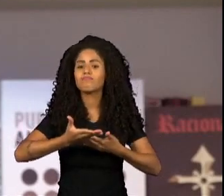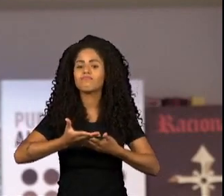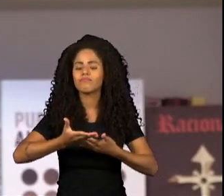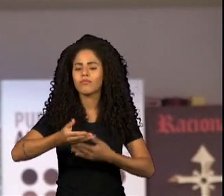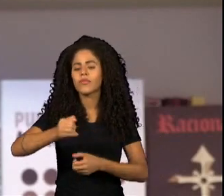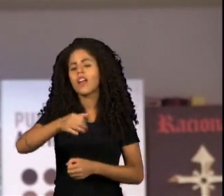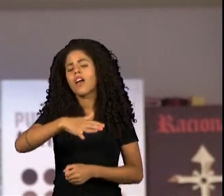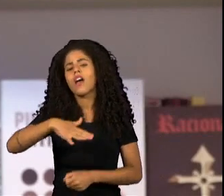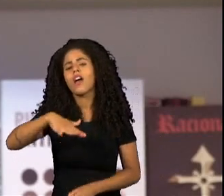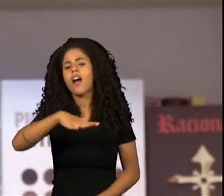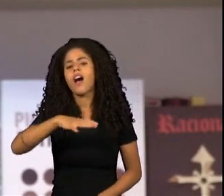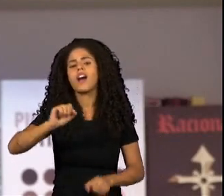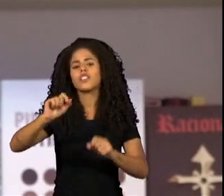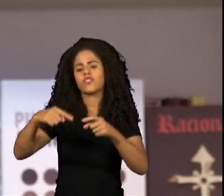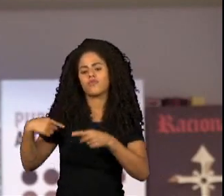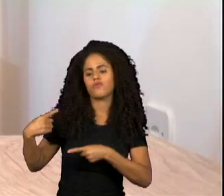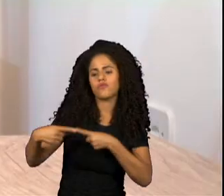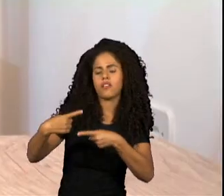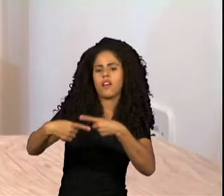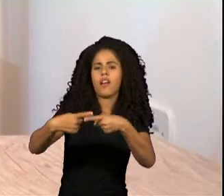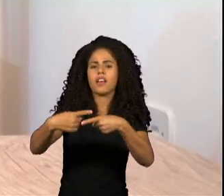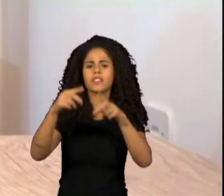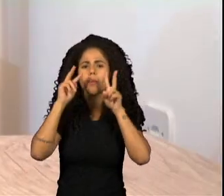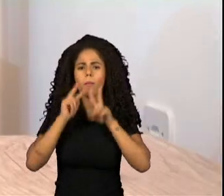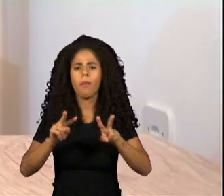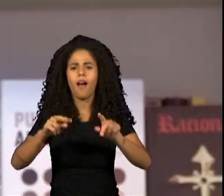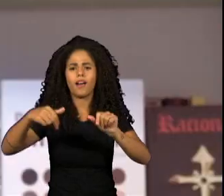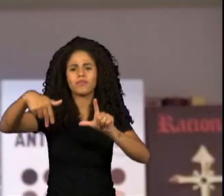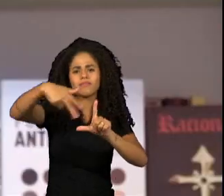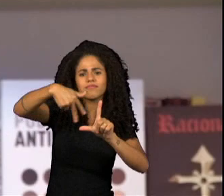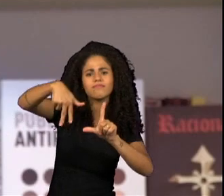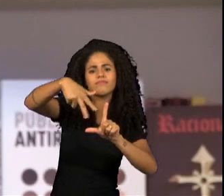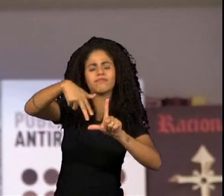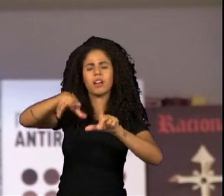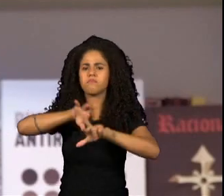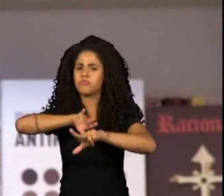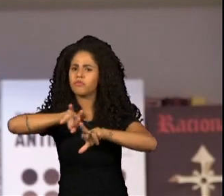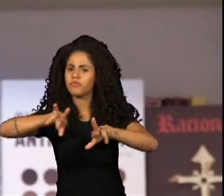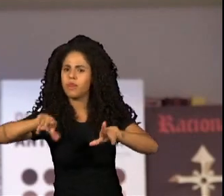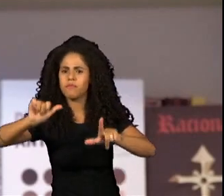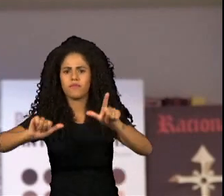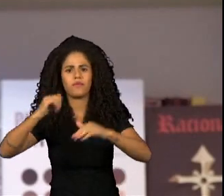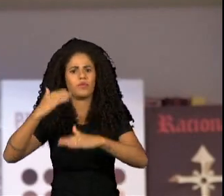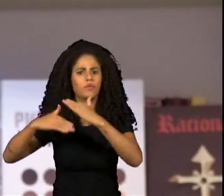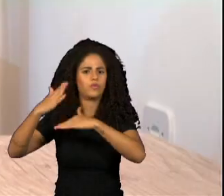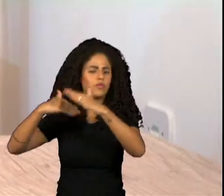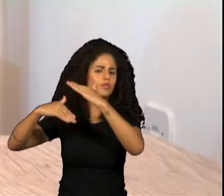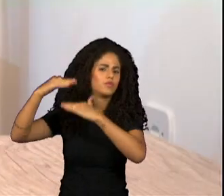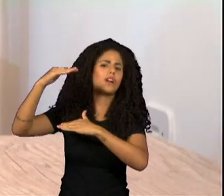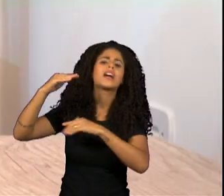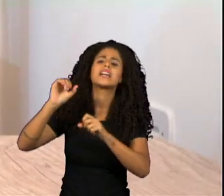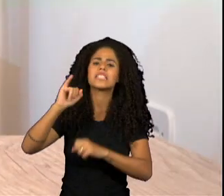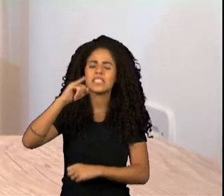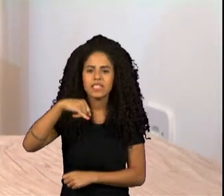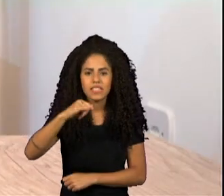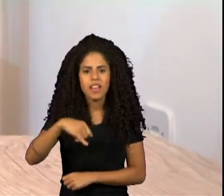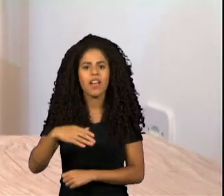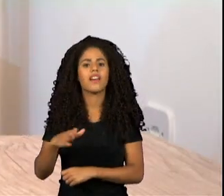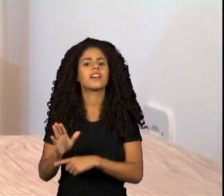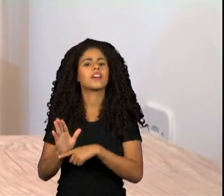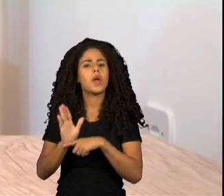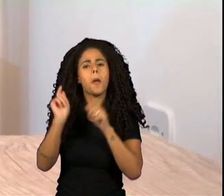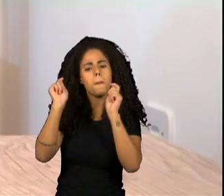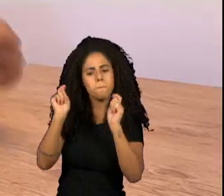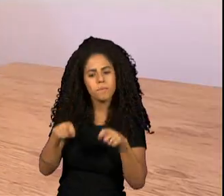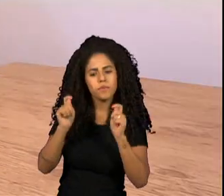TV, nas campanhas publicitárias, em qualquer espaço, ela vai crescer de uma forma diferente, né? Vai saber que ela